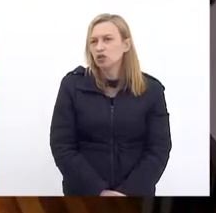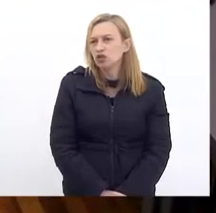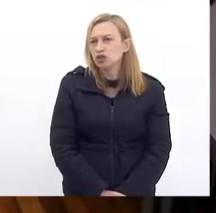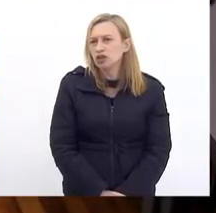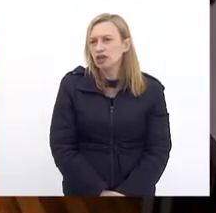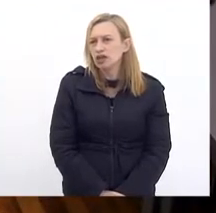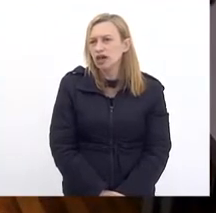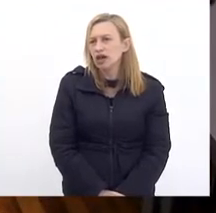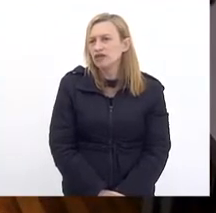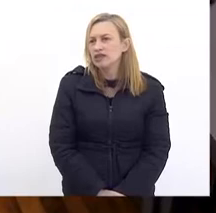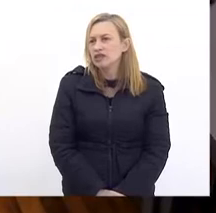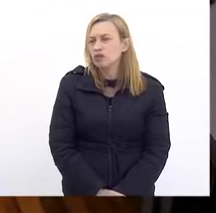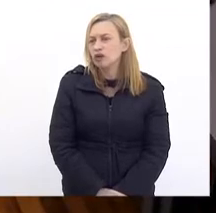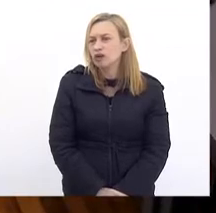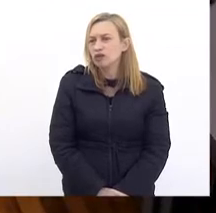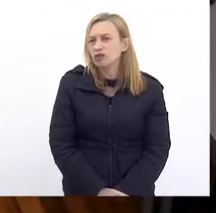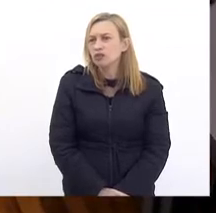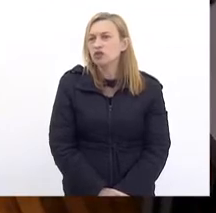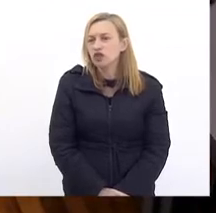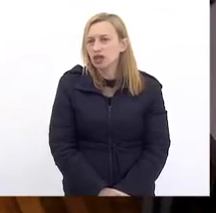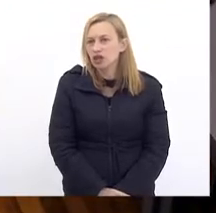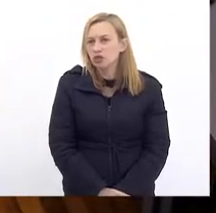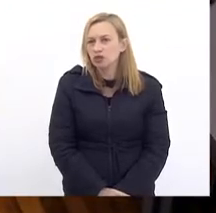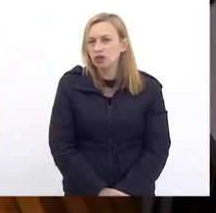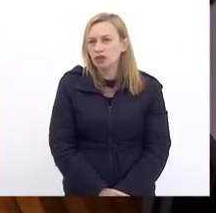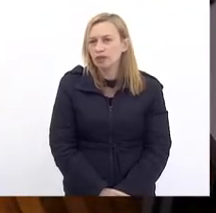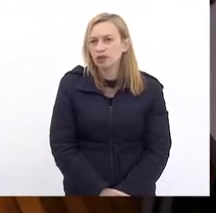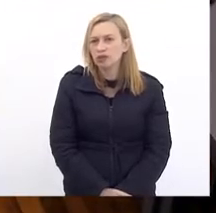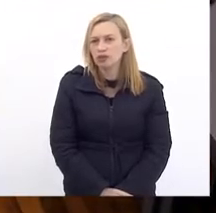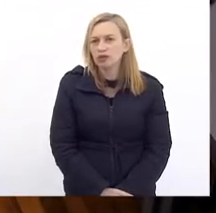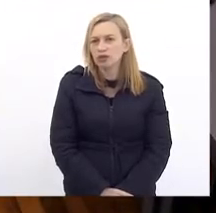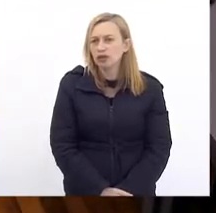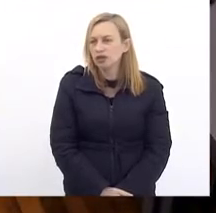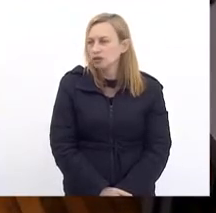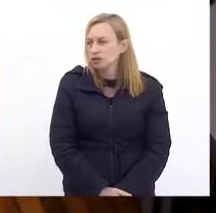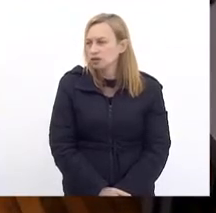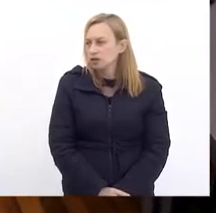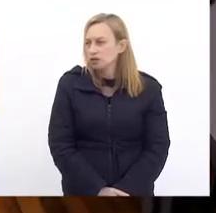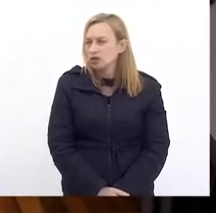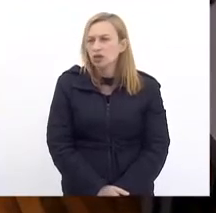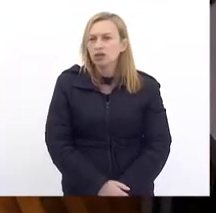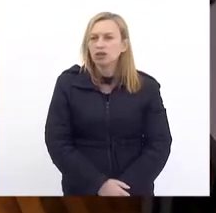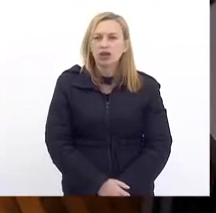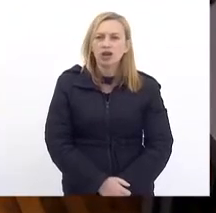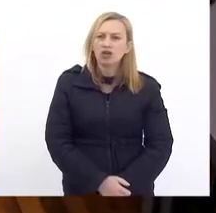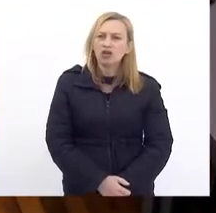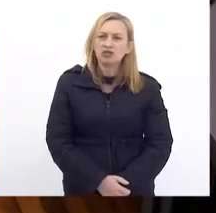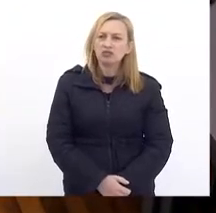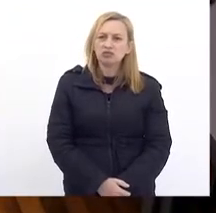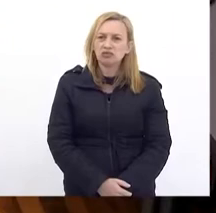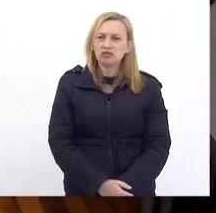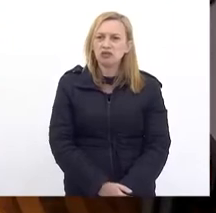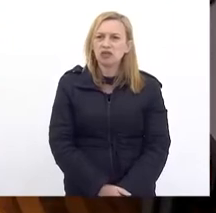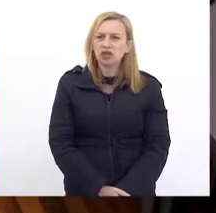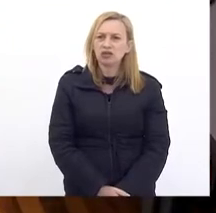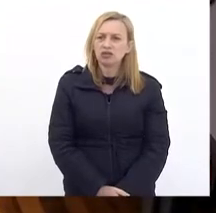Voltei Voltei Estão me ouvindo? Estou Para concluir Secretário Por favor